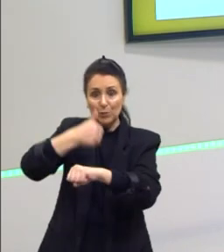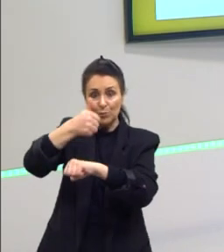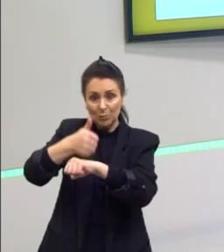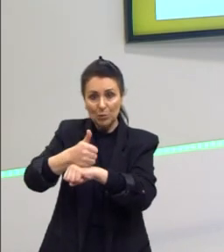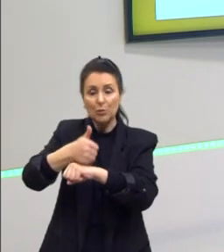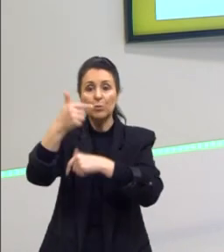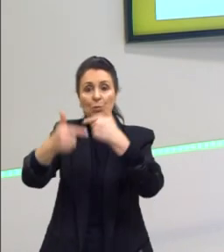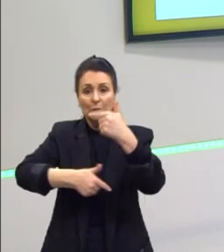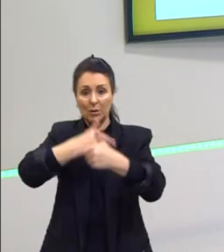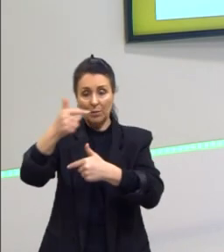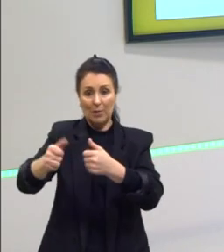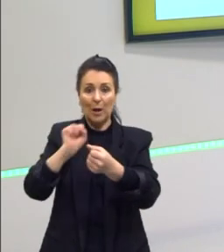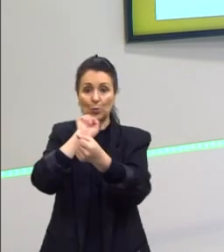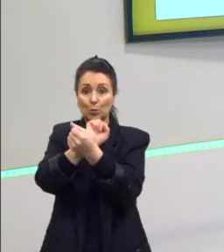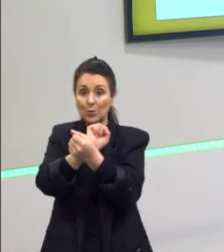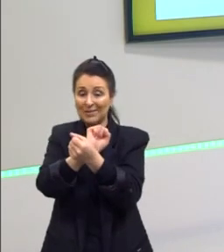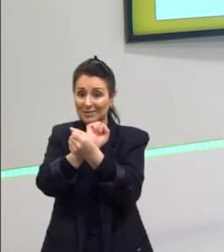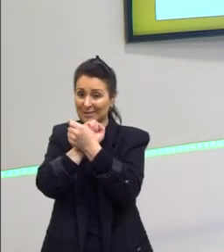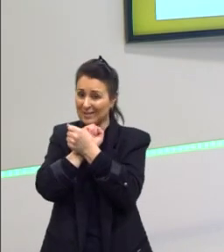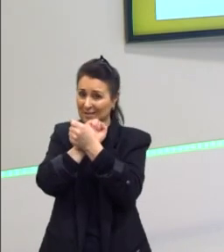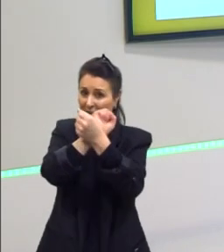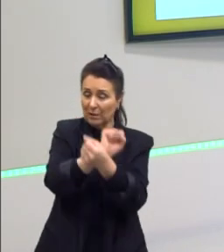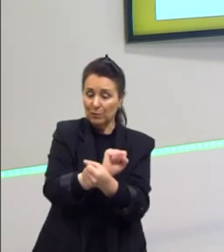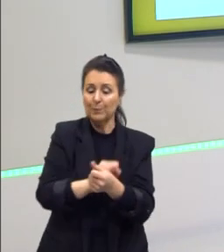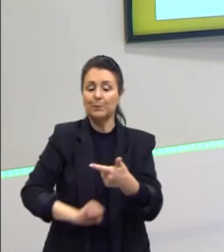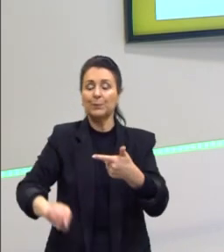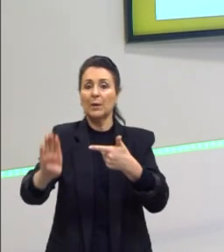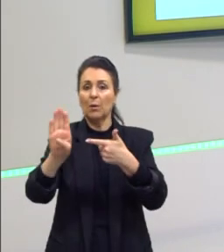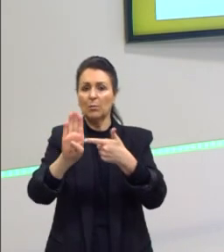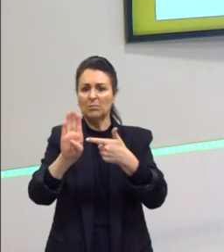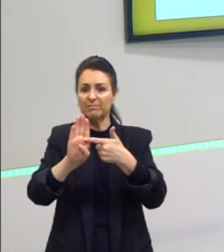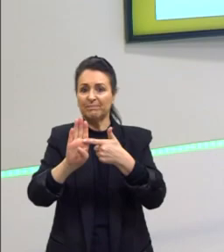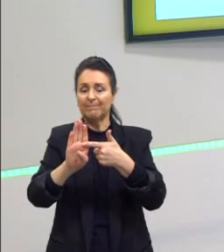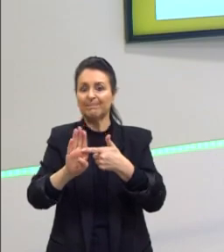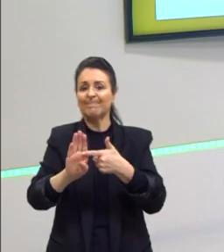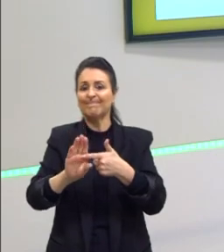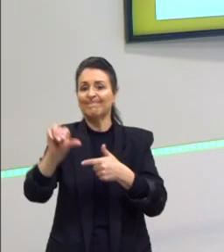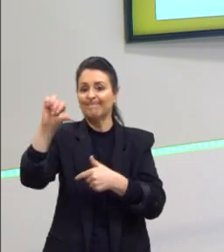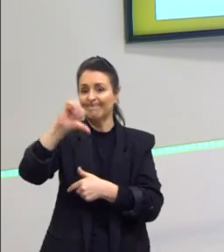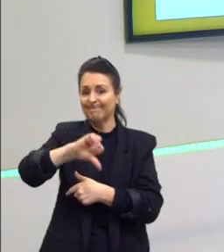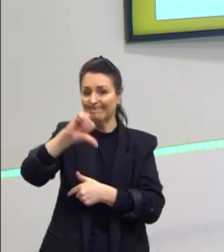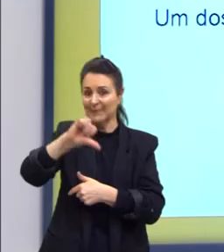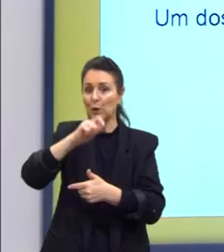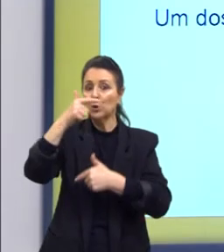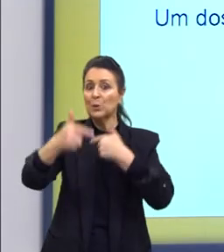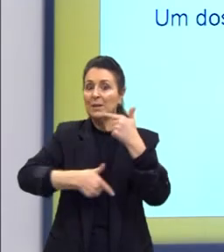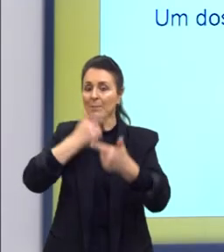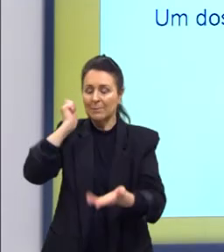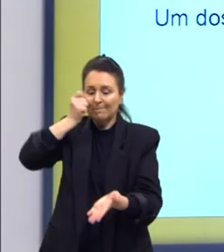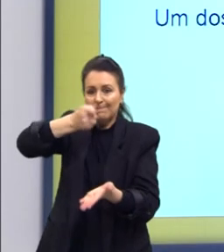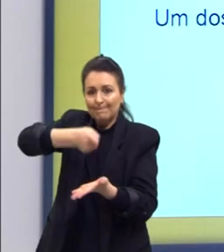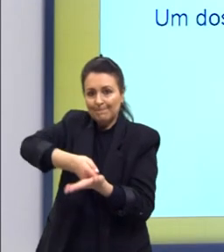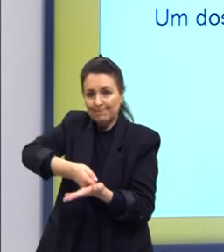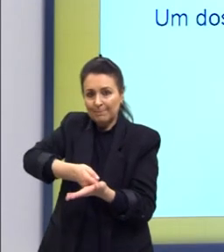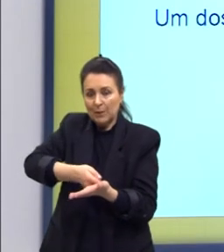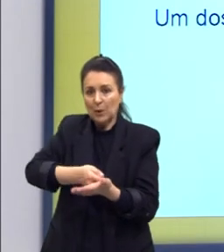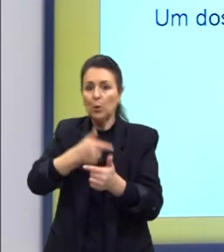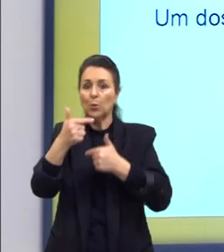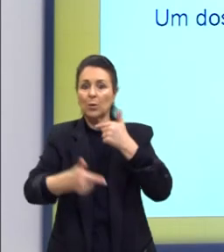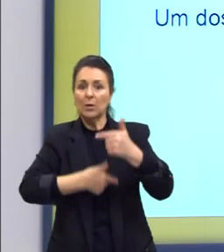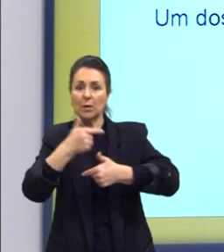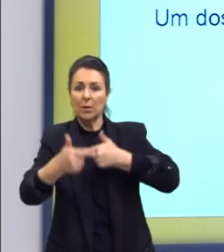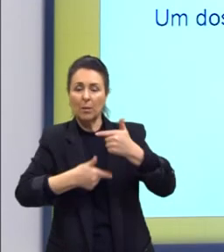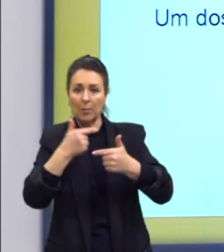escravizada. Opção B, fracasso do trabalho compulsório. O trabalho escravizado, infelizmente,